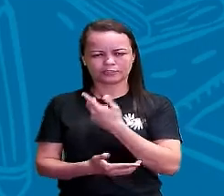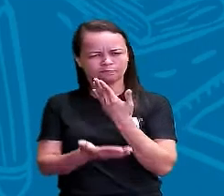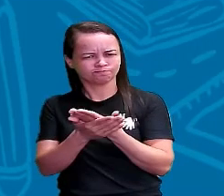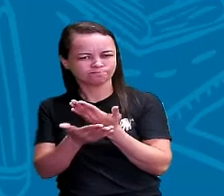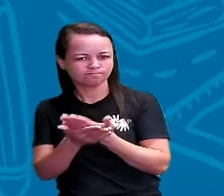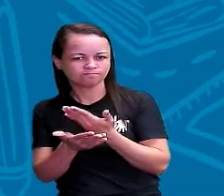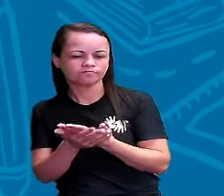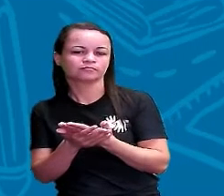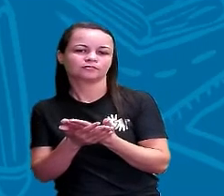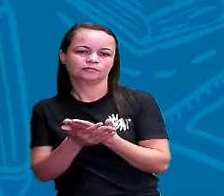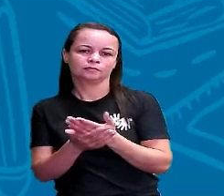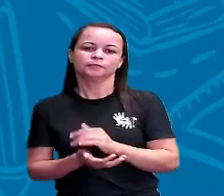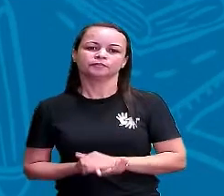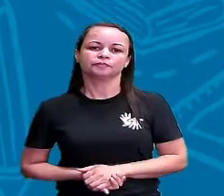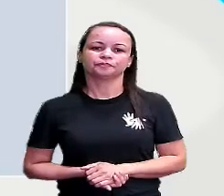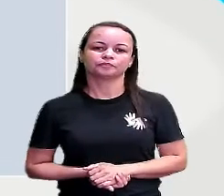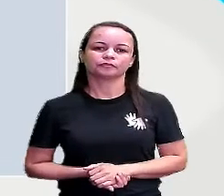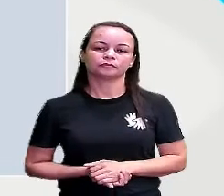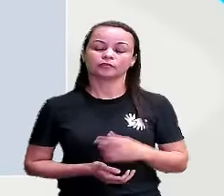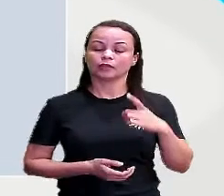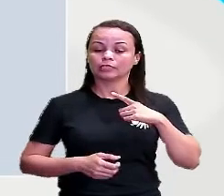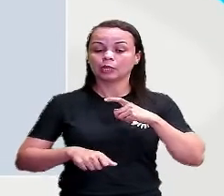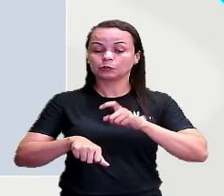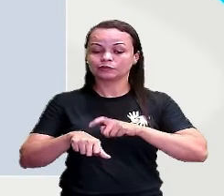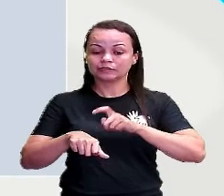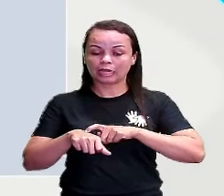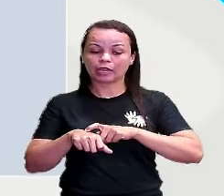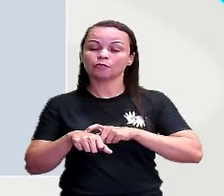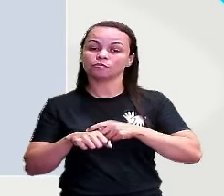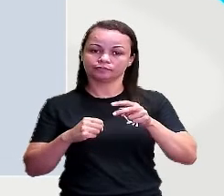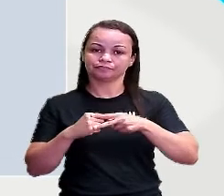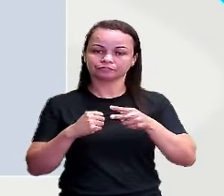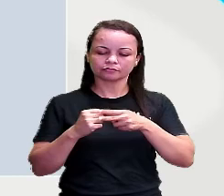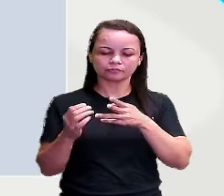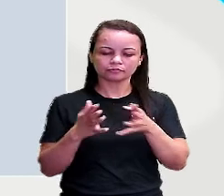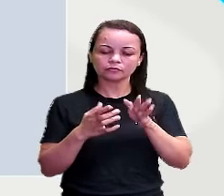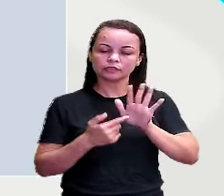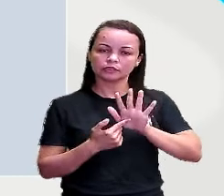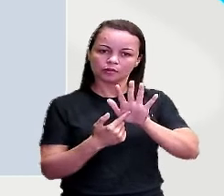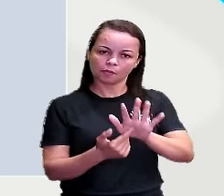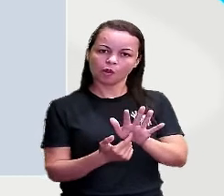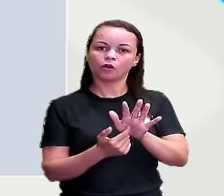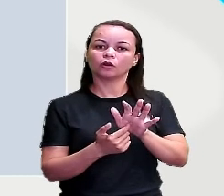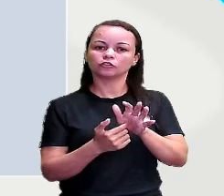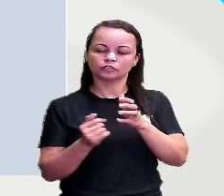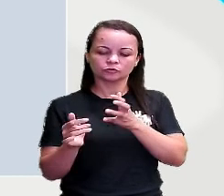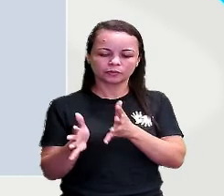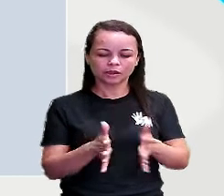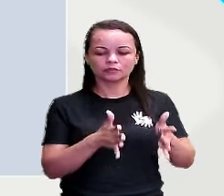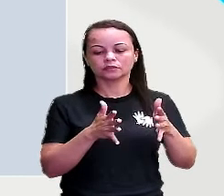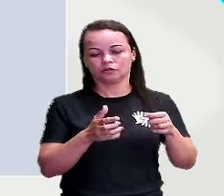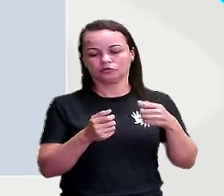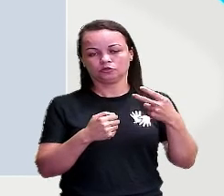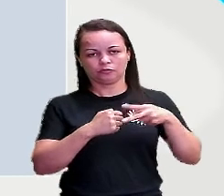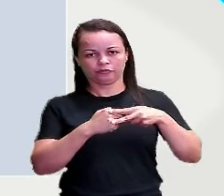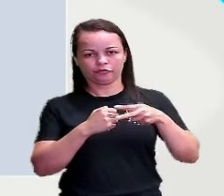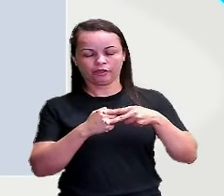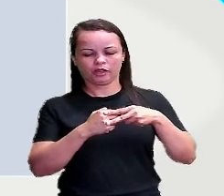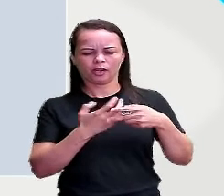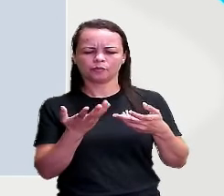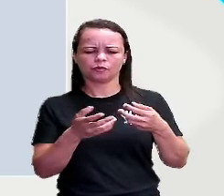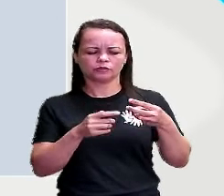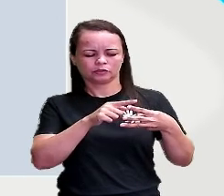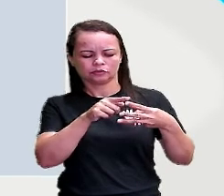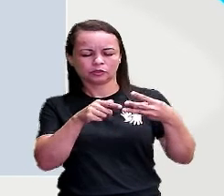Temos também o tempo verbal. Então ele vai indicar o momento em que se dá o fato expresso pelo verbo. Os três tempos básicos, né? Bastante